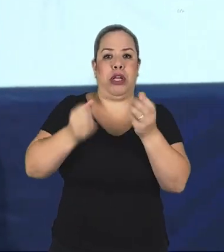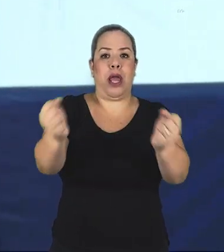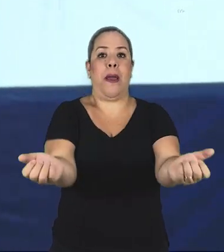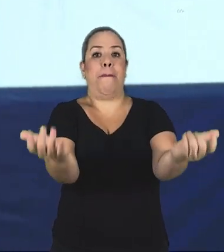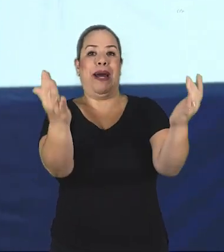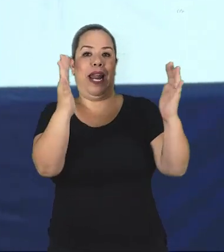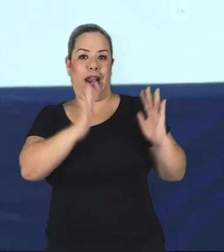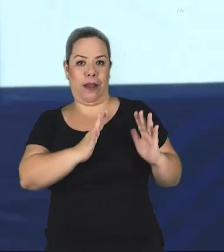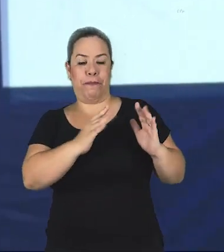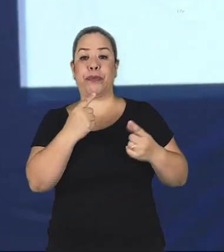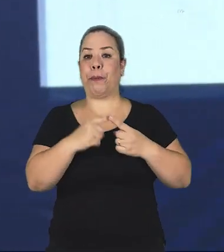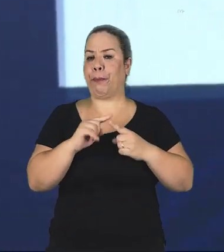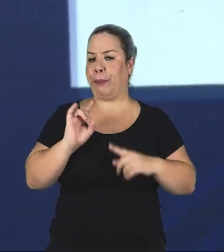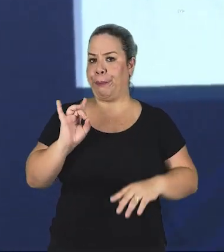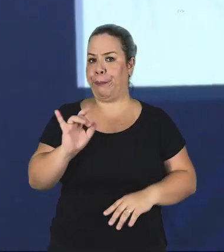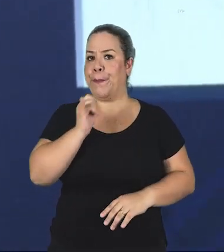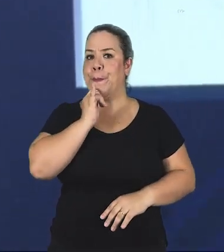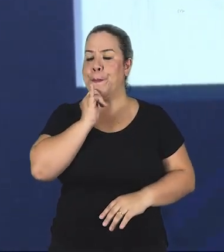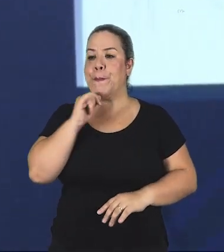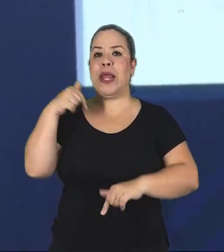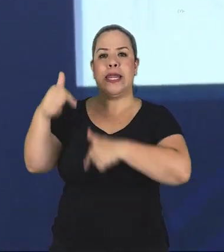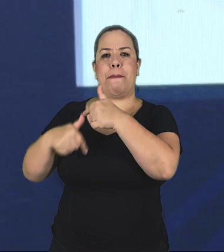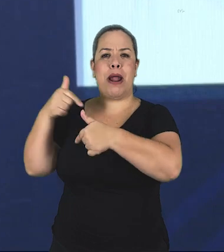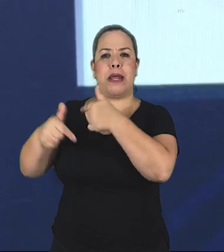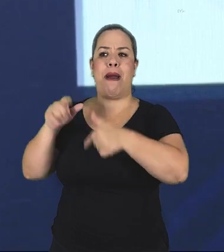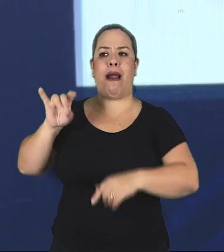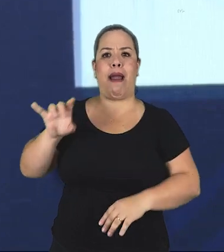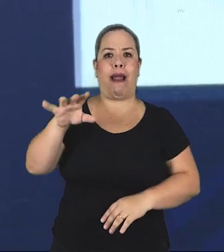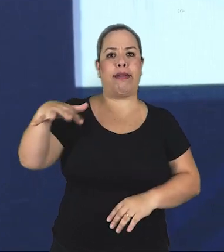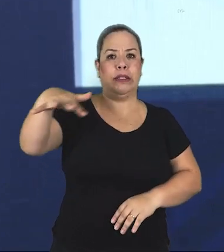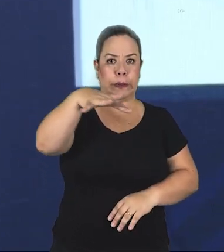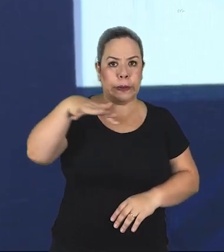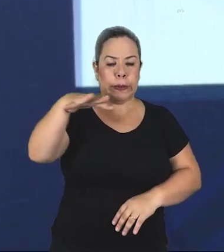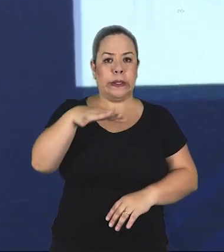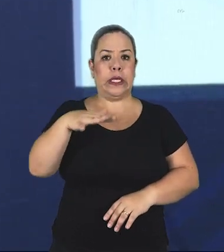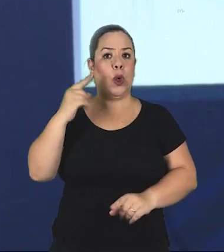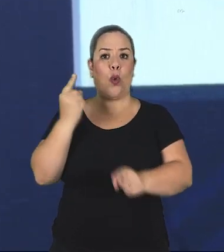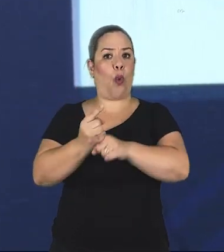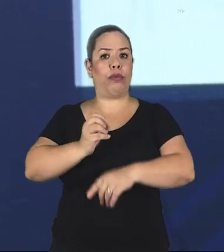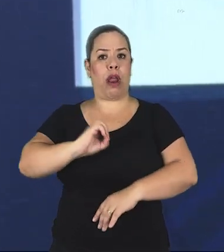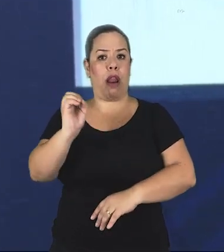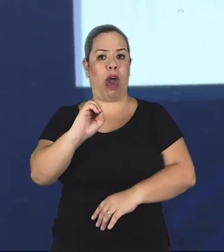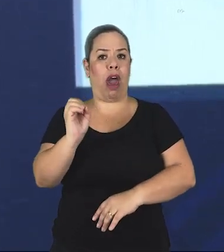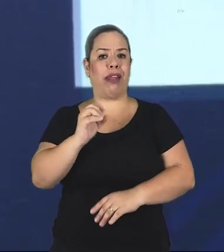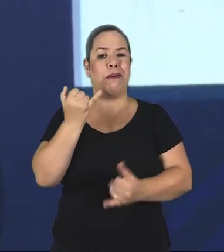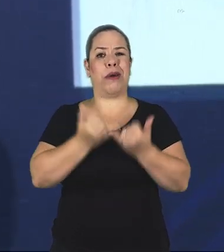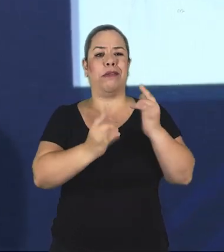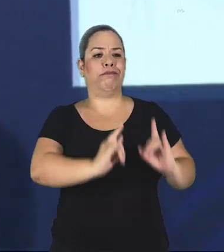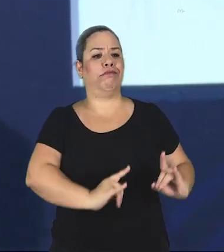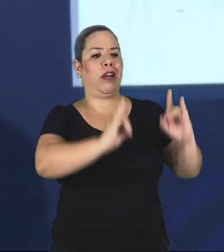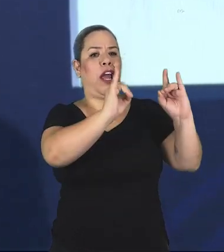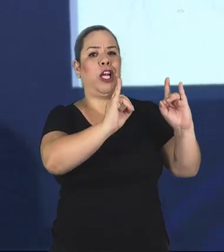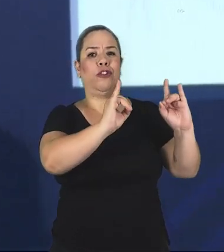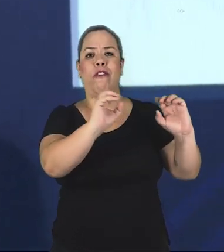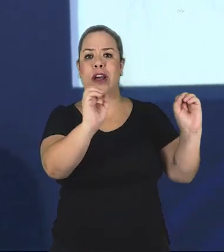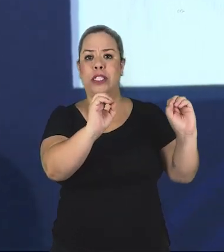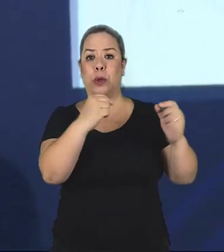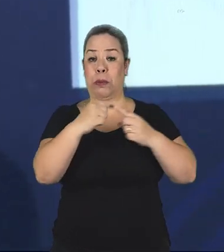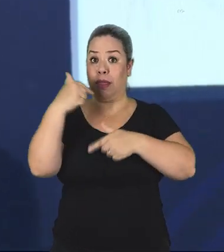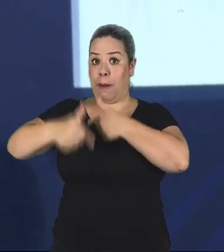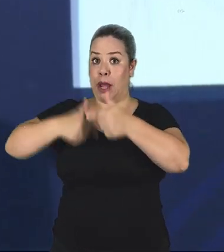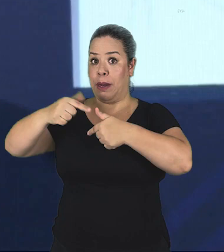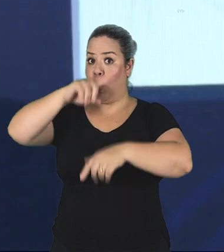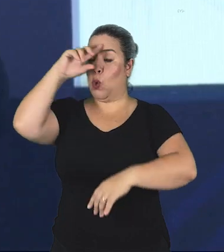acontece é o seguinte, cada um está fazendo a sua agenda, e as pessoas se desencontram, e aí o prédio sempre está vazio. O trabalho está